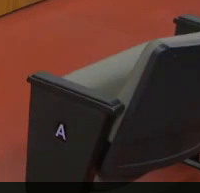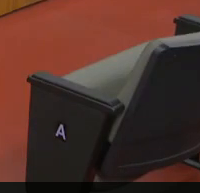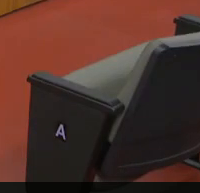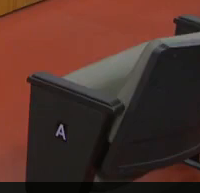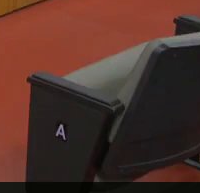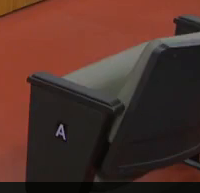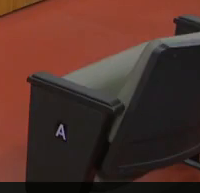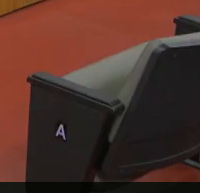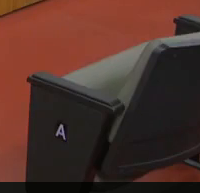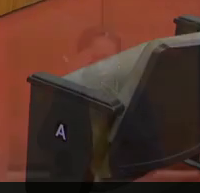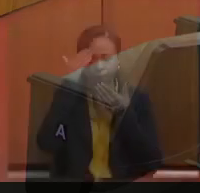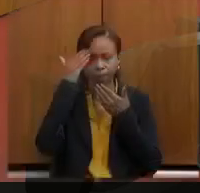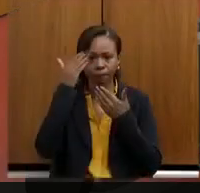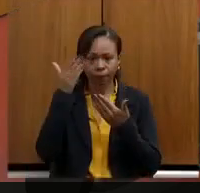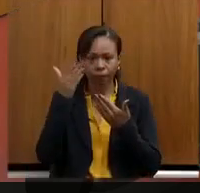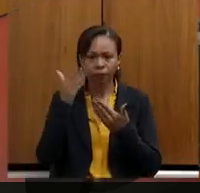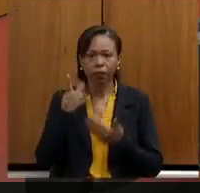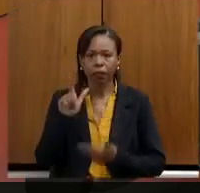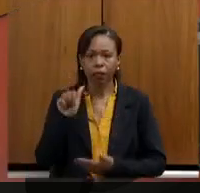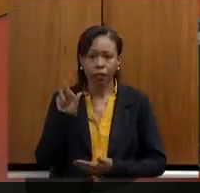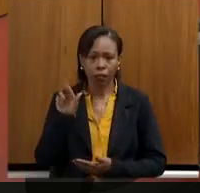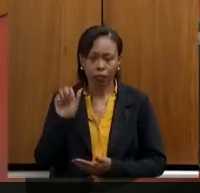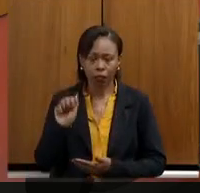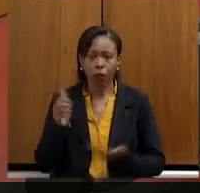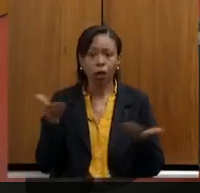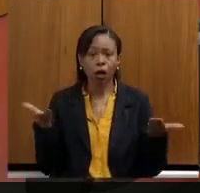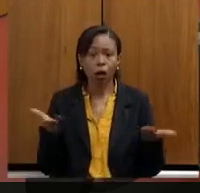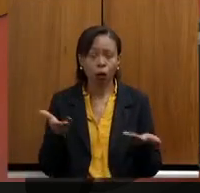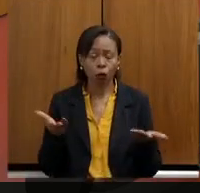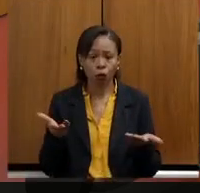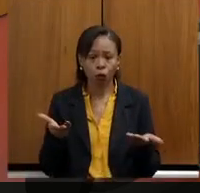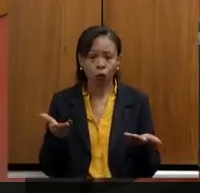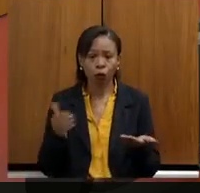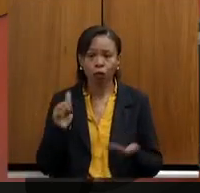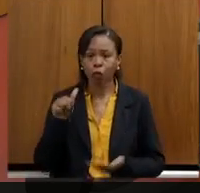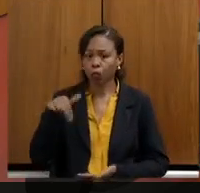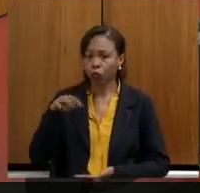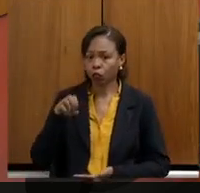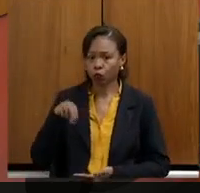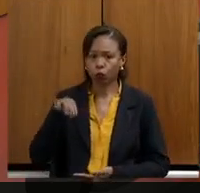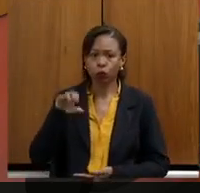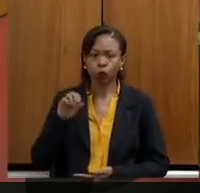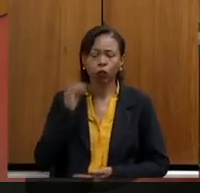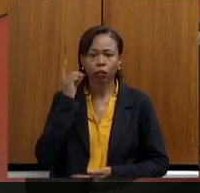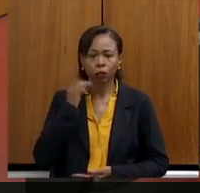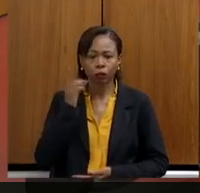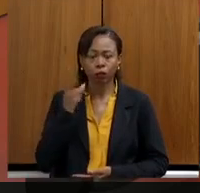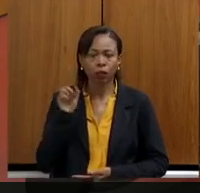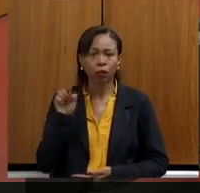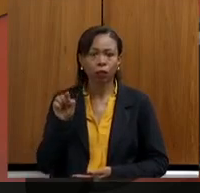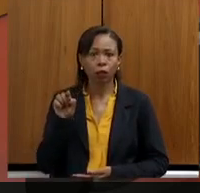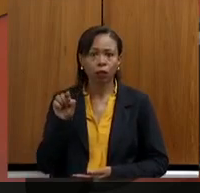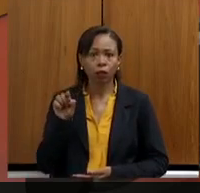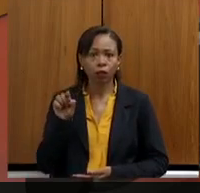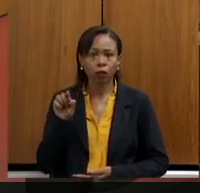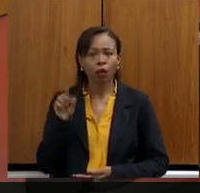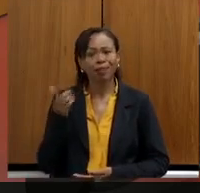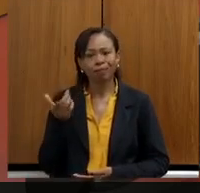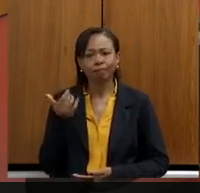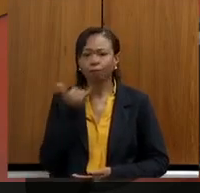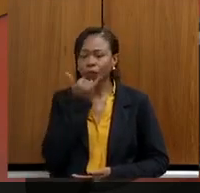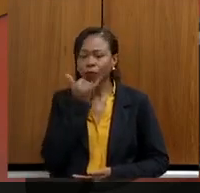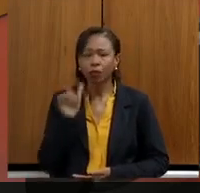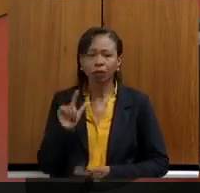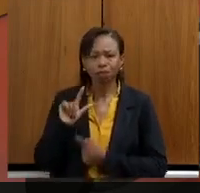Muito obrigado, deputada Laura Serrano. eu passo a palavra ao deputado Antônio Carlos Arantes. Na sua ausência, o deputado teve que se ausentar